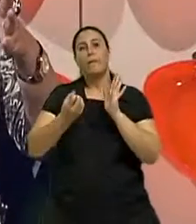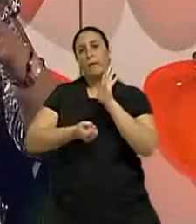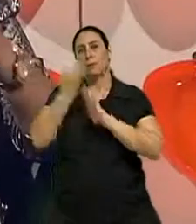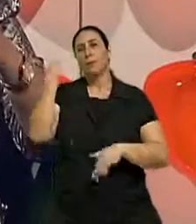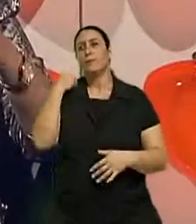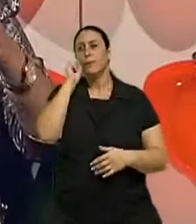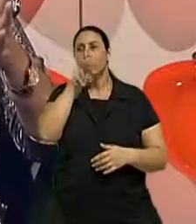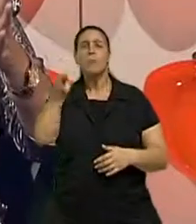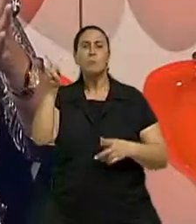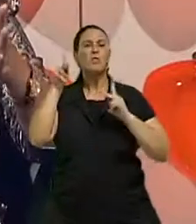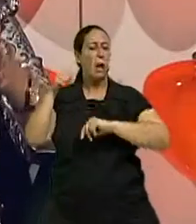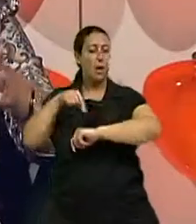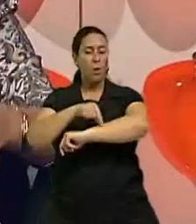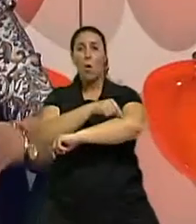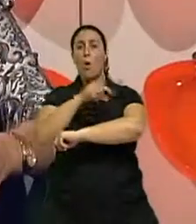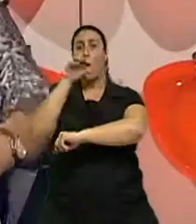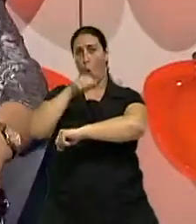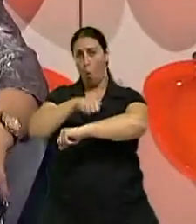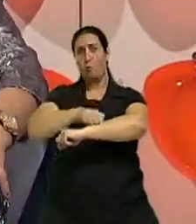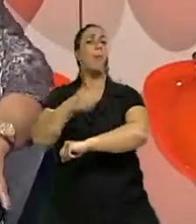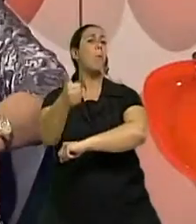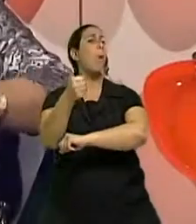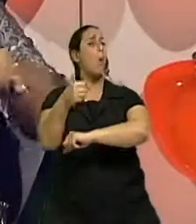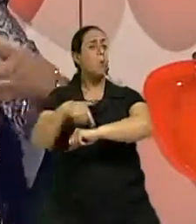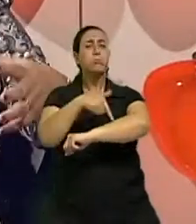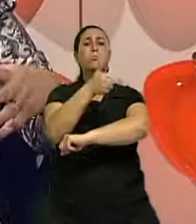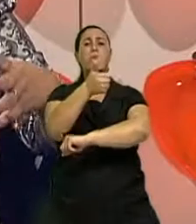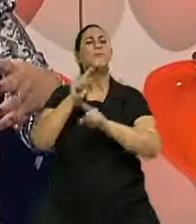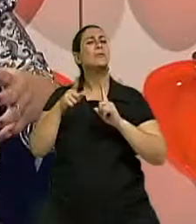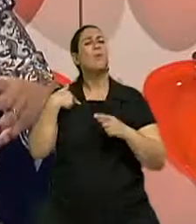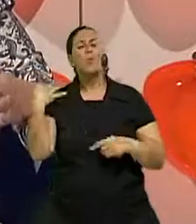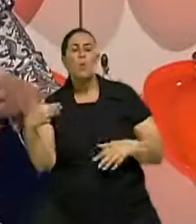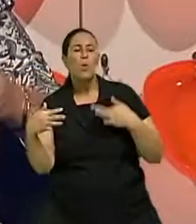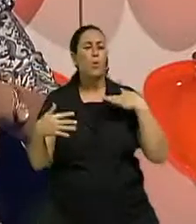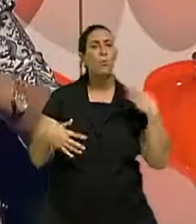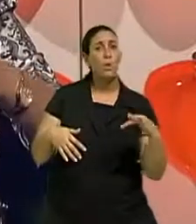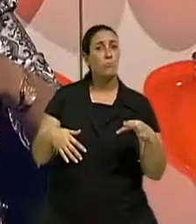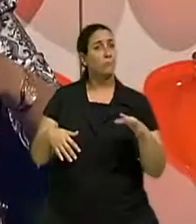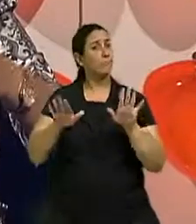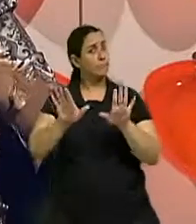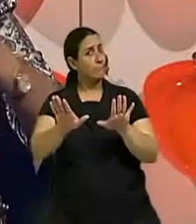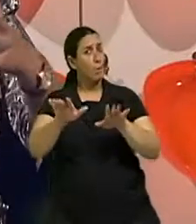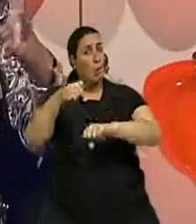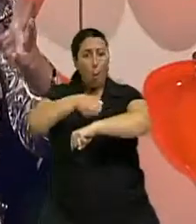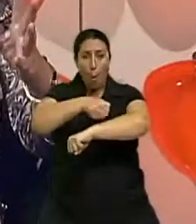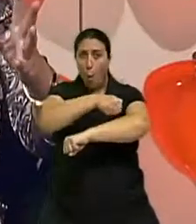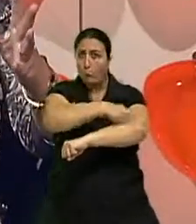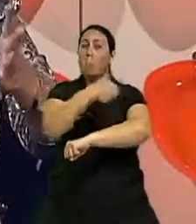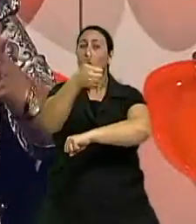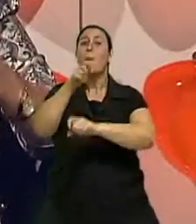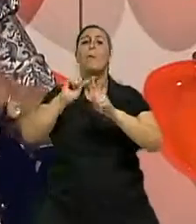raio-x, ah, o osso está bom, mas eu tenho dor, eu tenho isso, eu tenho aquilo. Então, assim, nós somos um